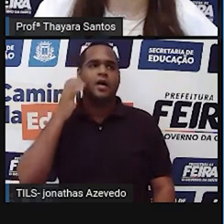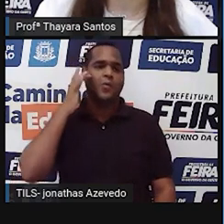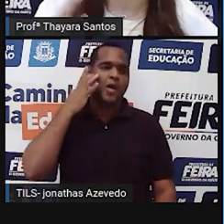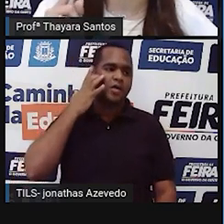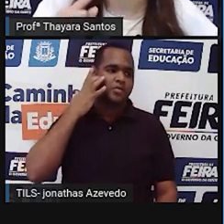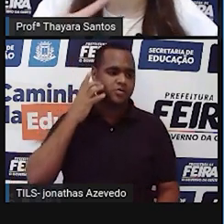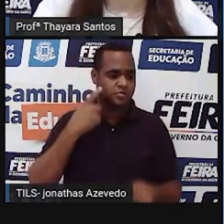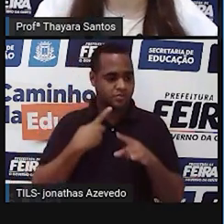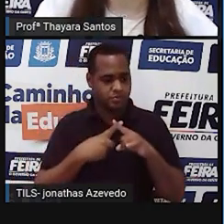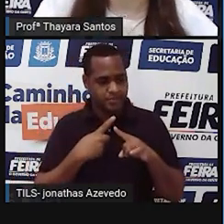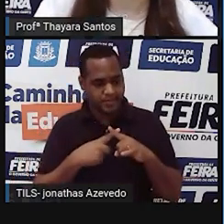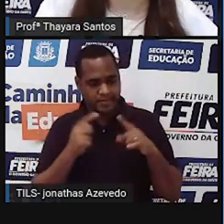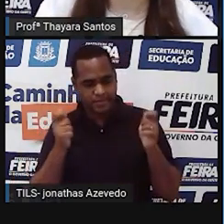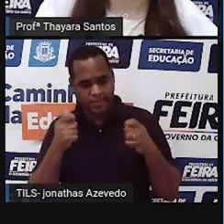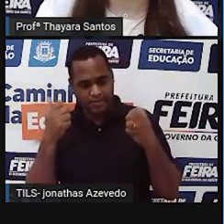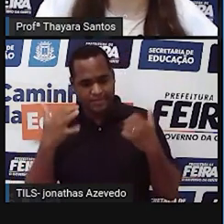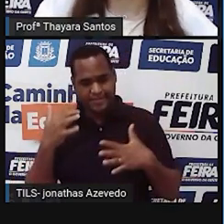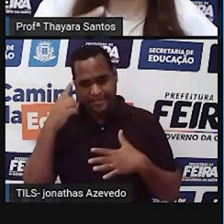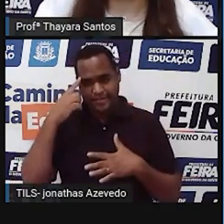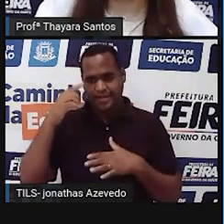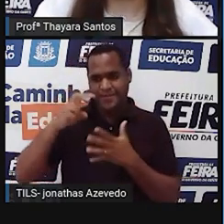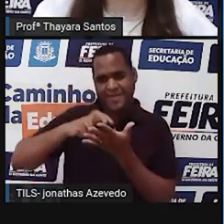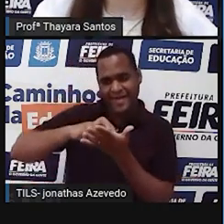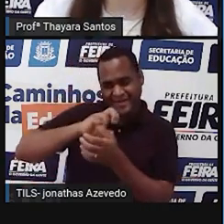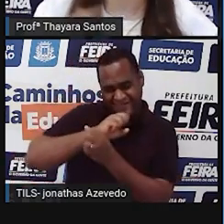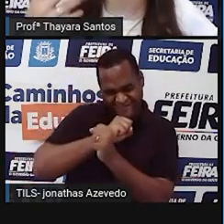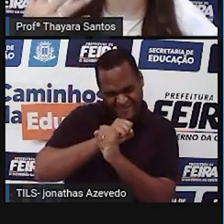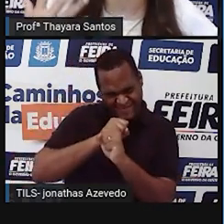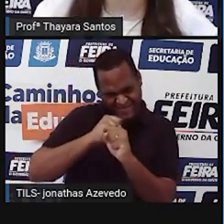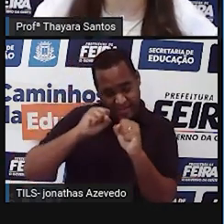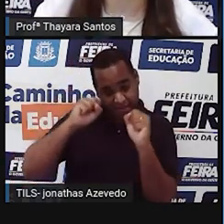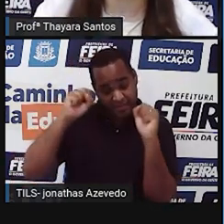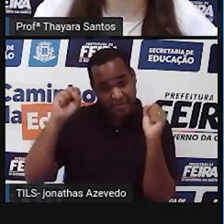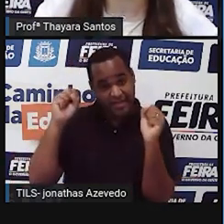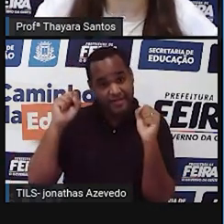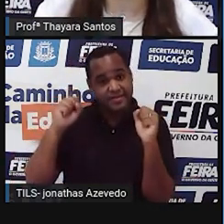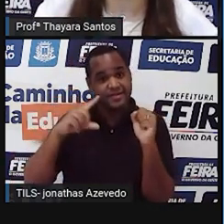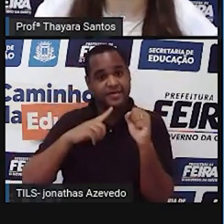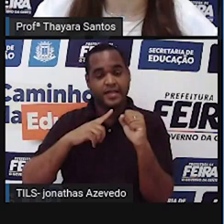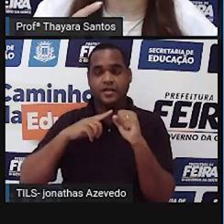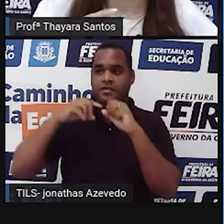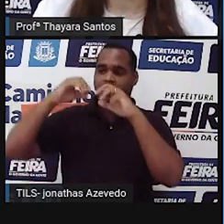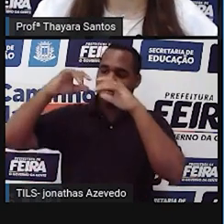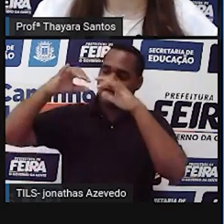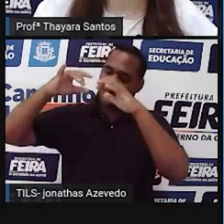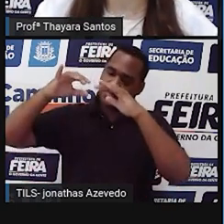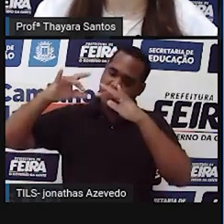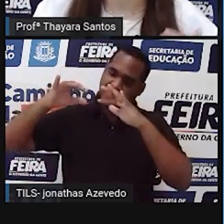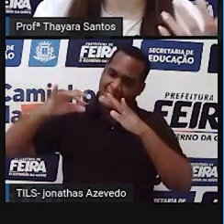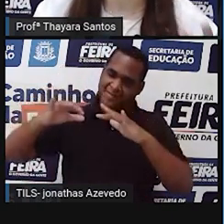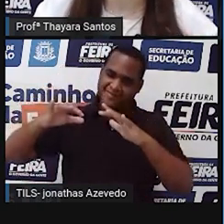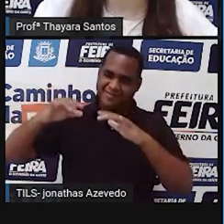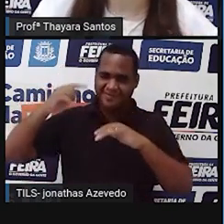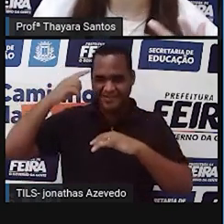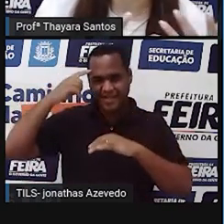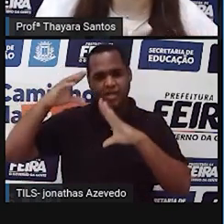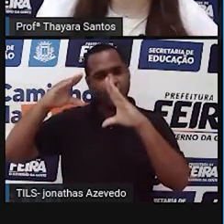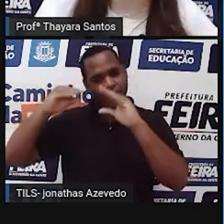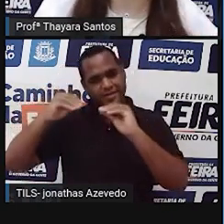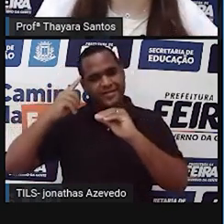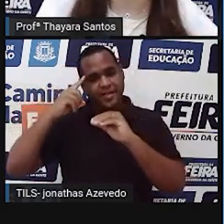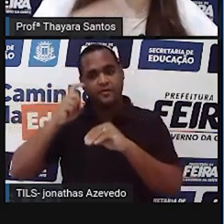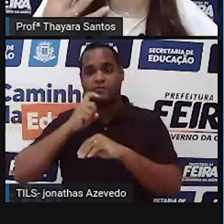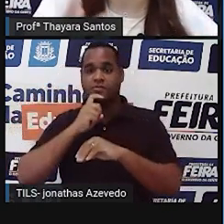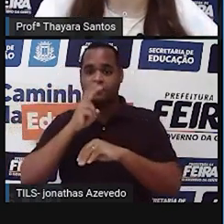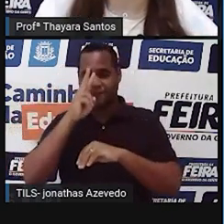que está desse jeito. Pode ser aquele orvalho. Vocês já devem ter escutado falar sobre orvalho. É porque à noite estava um tempo